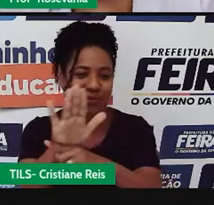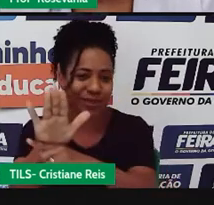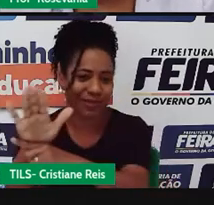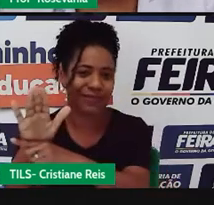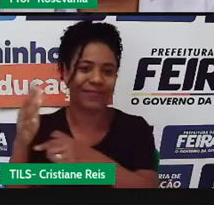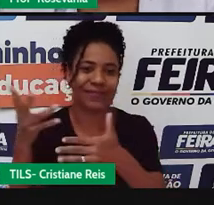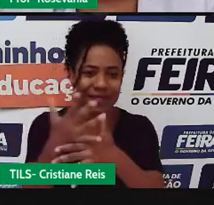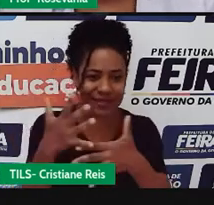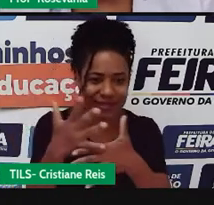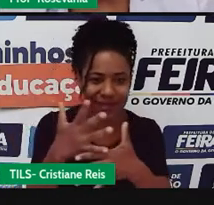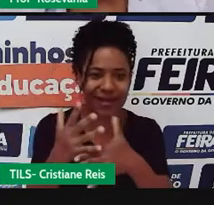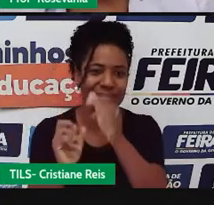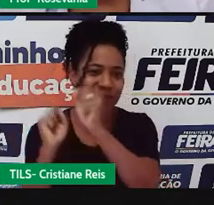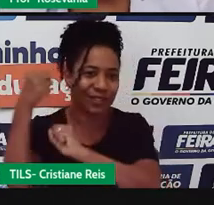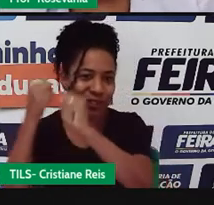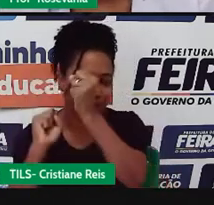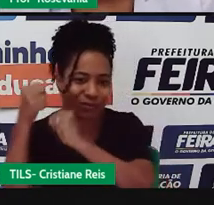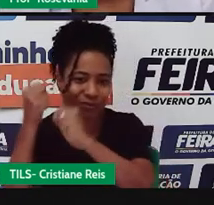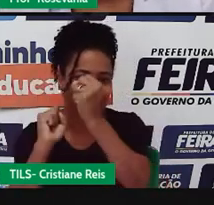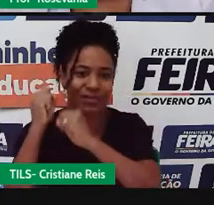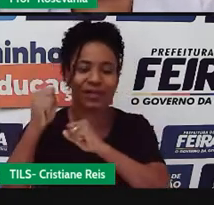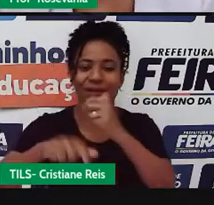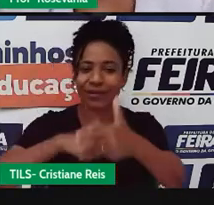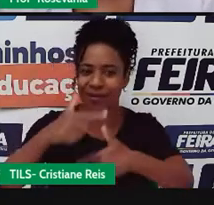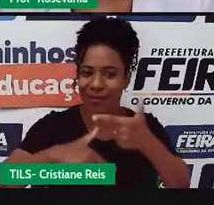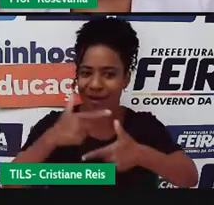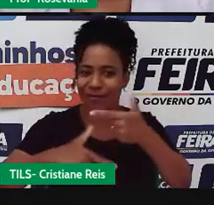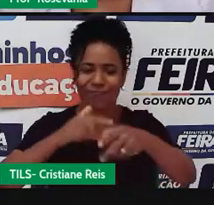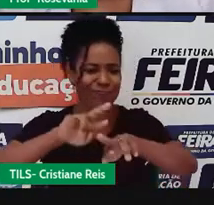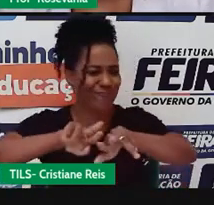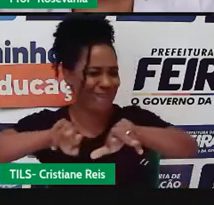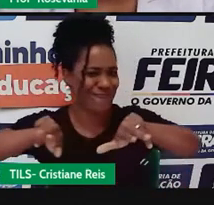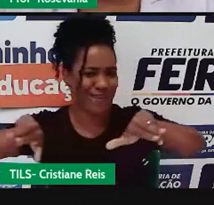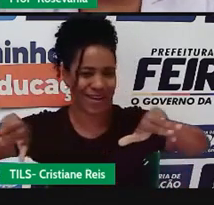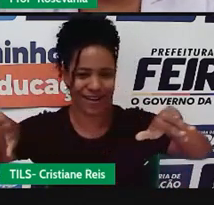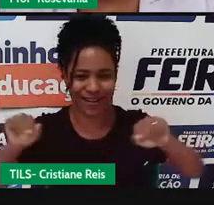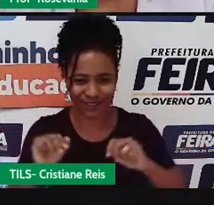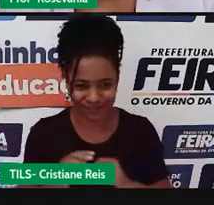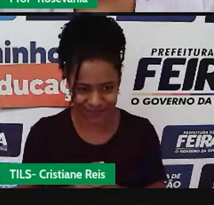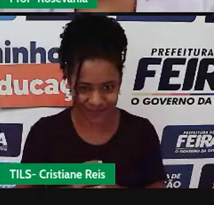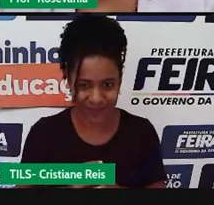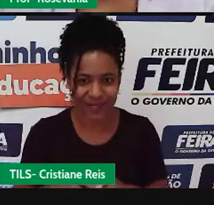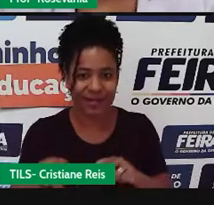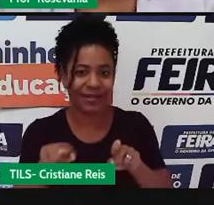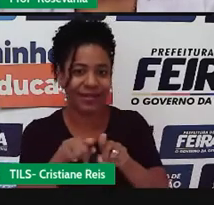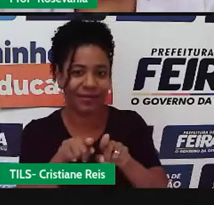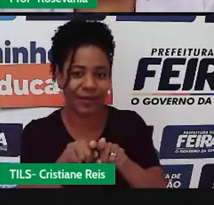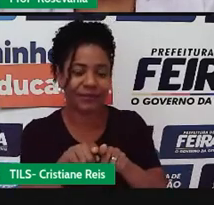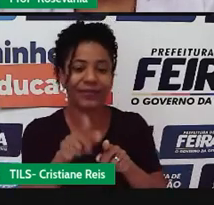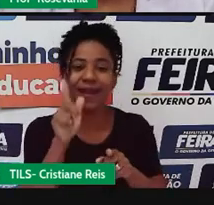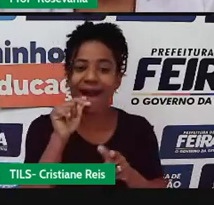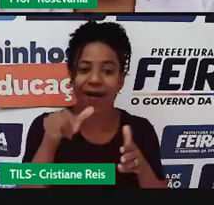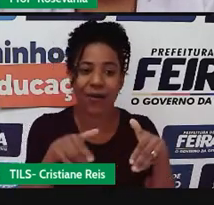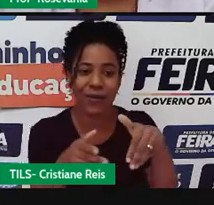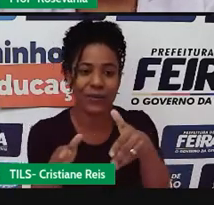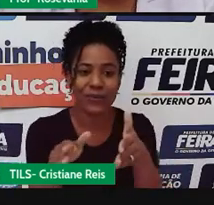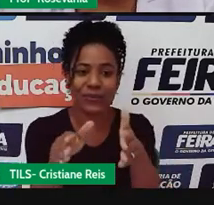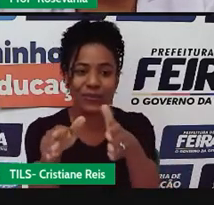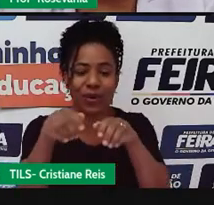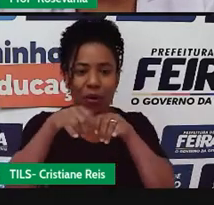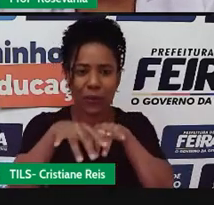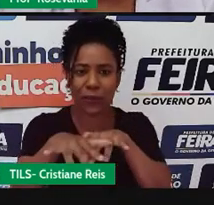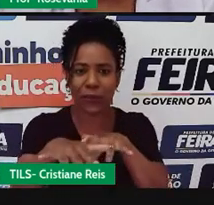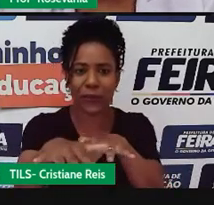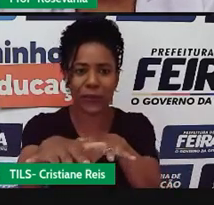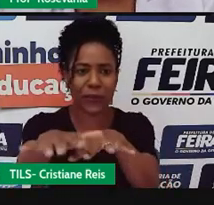aí, com as indústrias, com todas as atividades que ela possui. A hidrografia do Uruguai, né, no caso, a bacia hidrográfica do